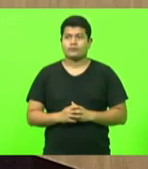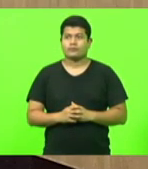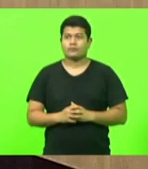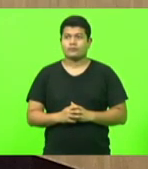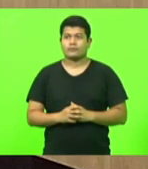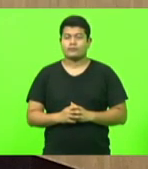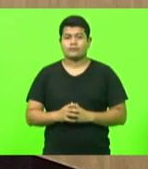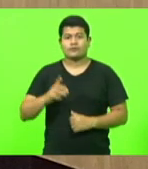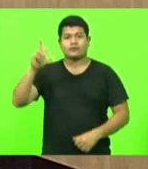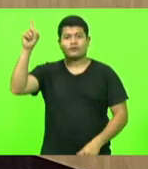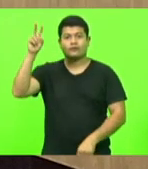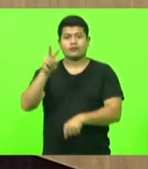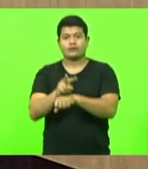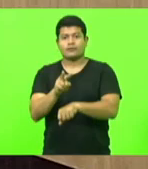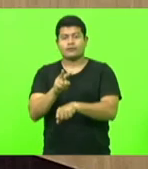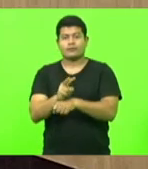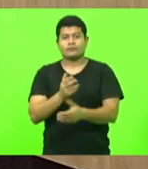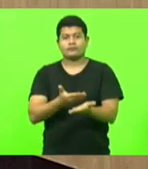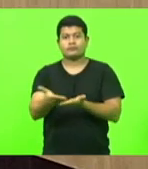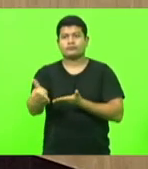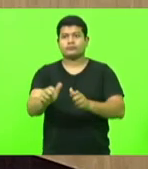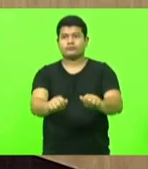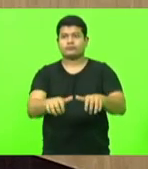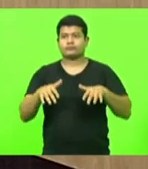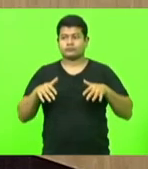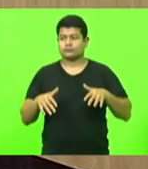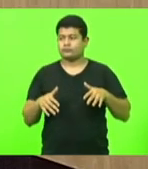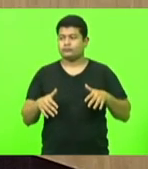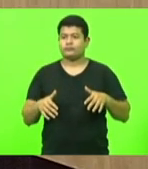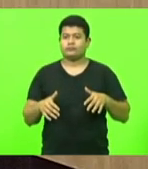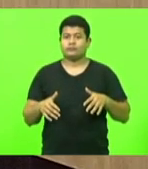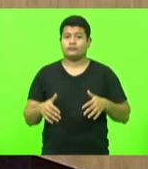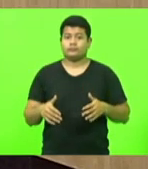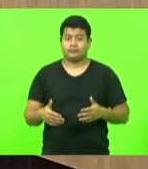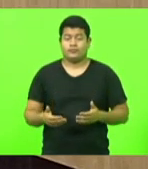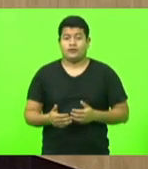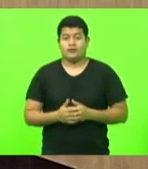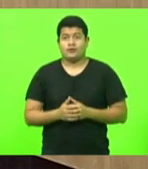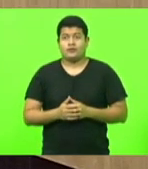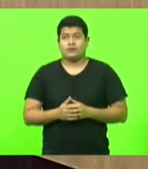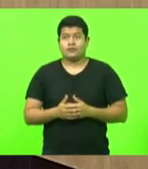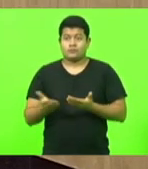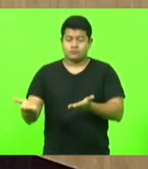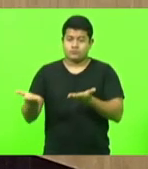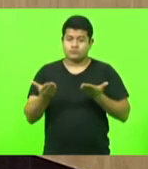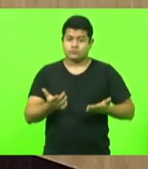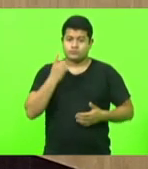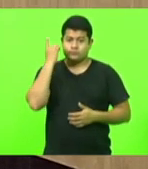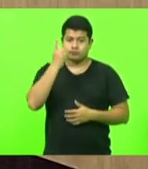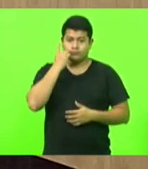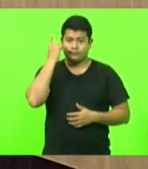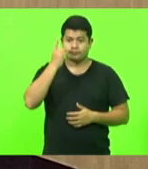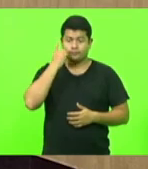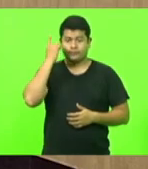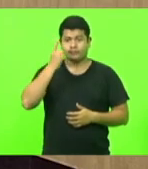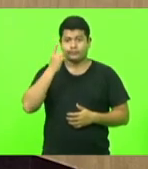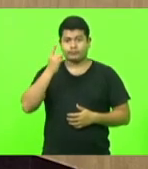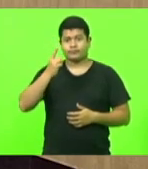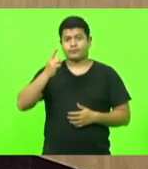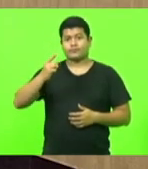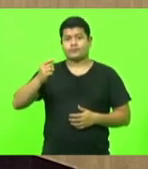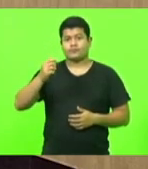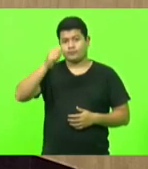Sob a proteção de Deus, declaro aberto a presente sessão e convido o deputado Adrianinho